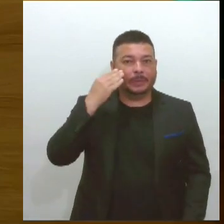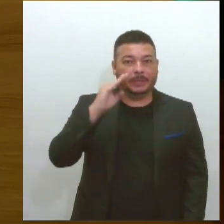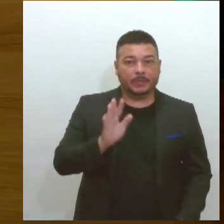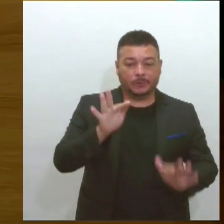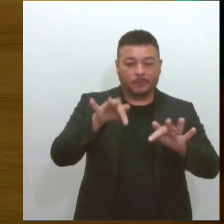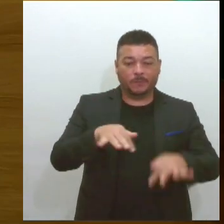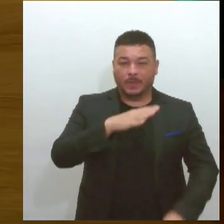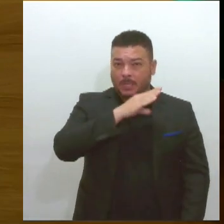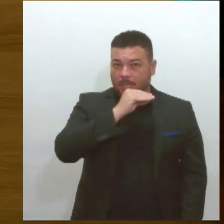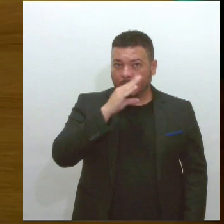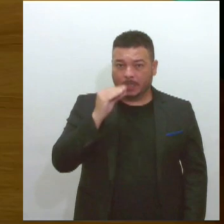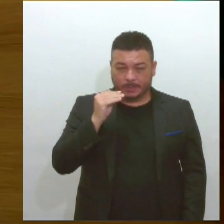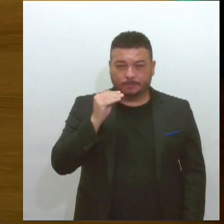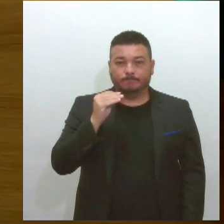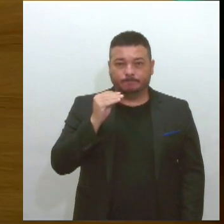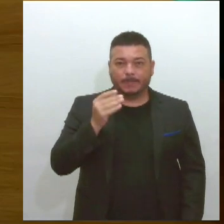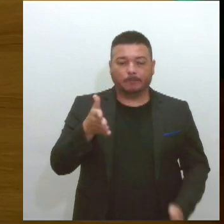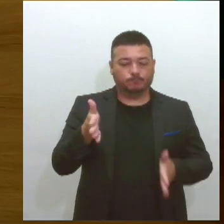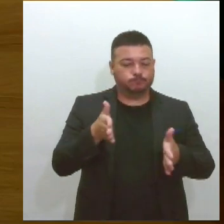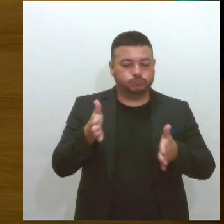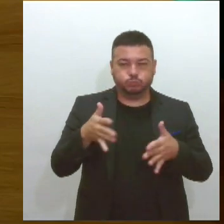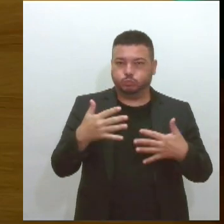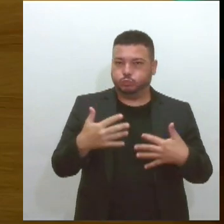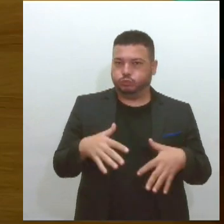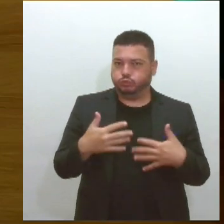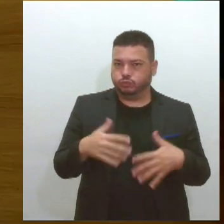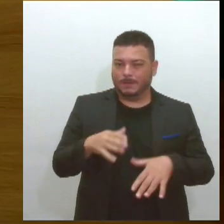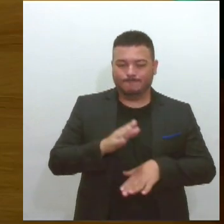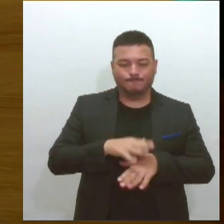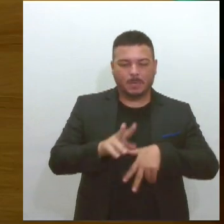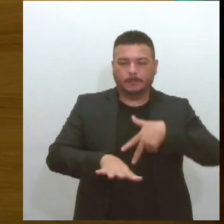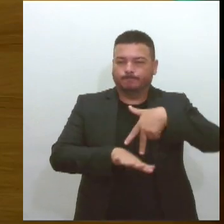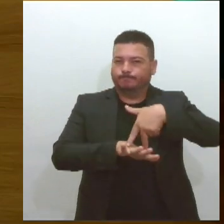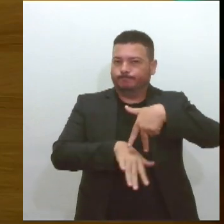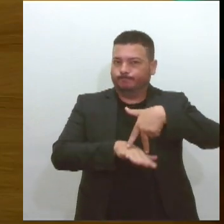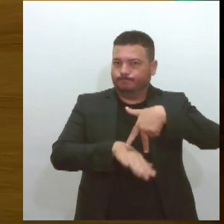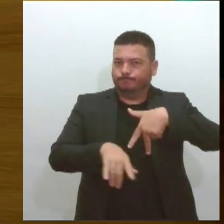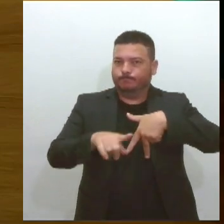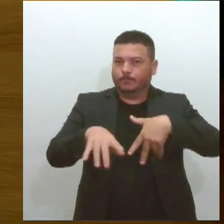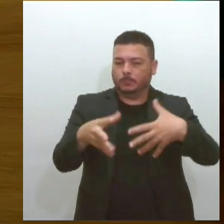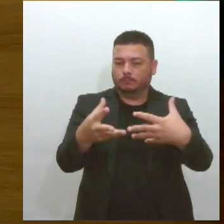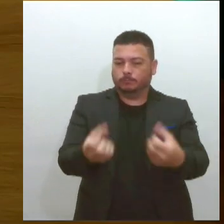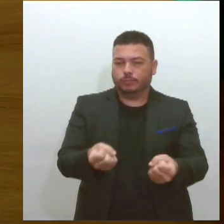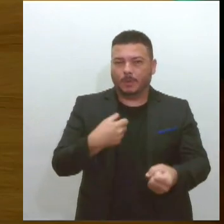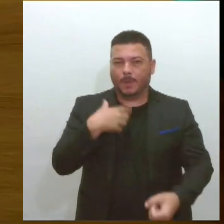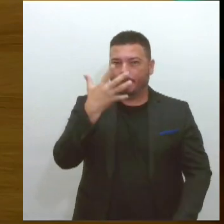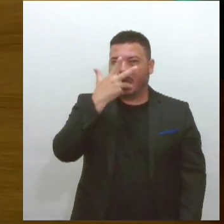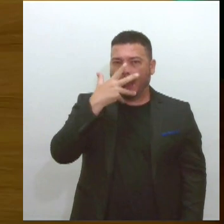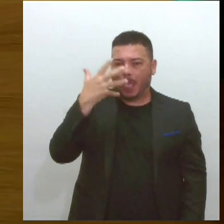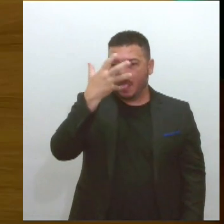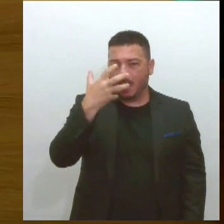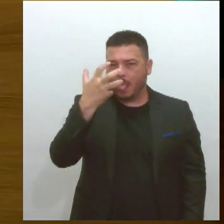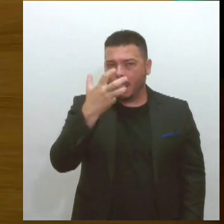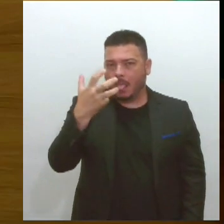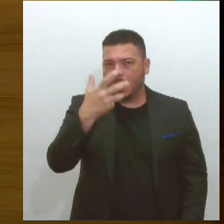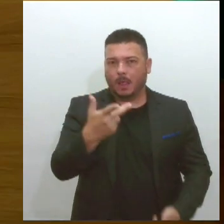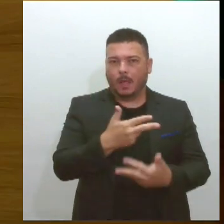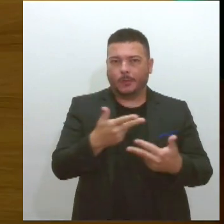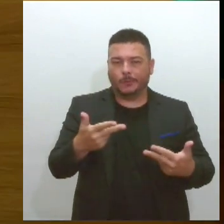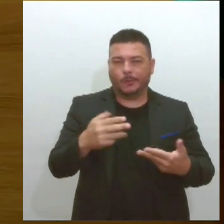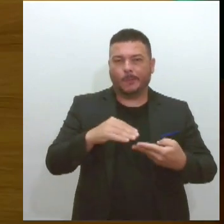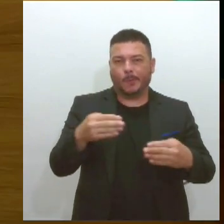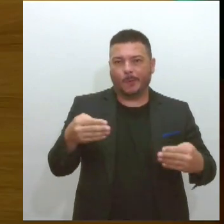é o período em que há mais vulnerabilidade biológica, mas tendência a se expor a riscos. Biologicamente, o adolescente é mais